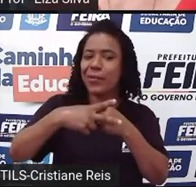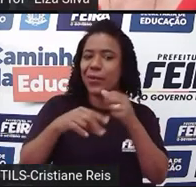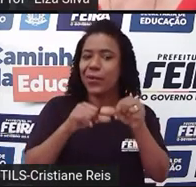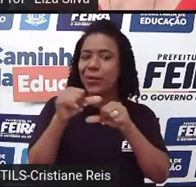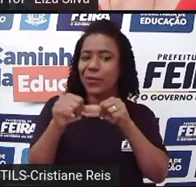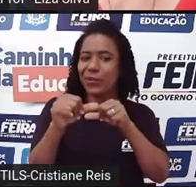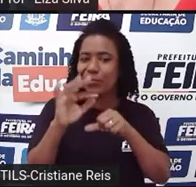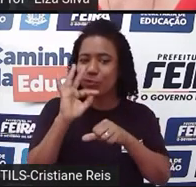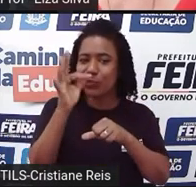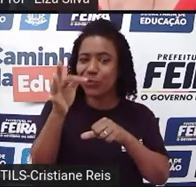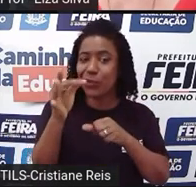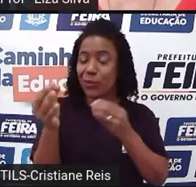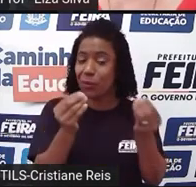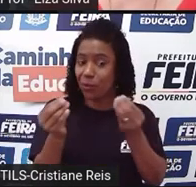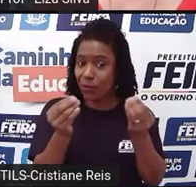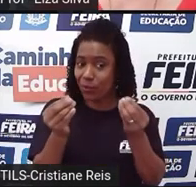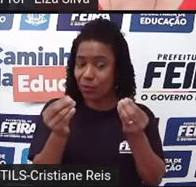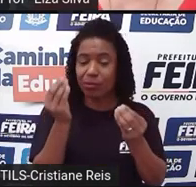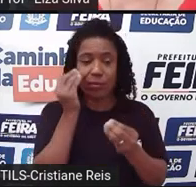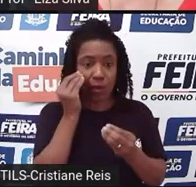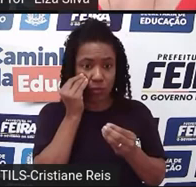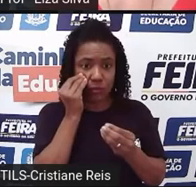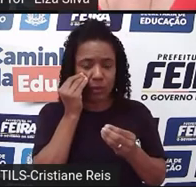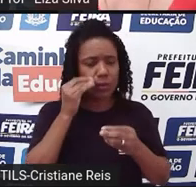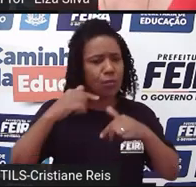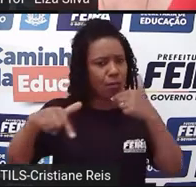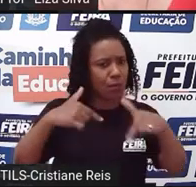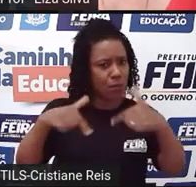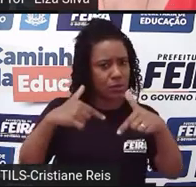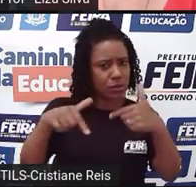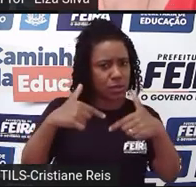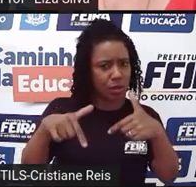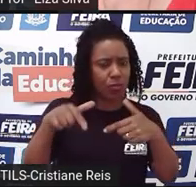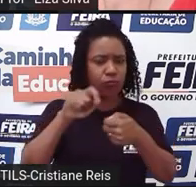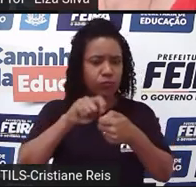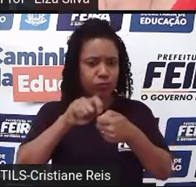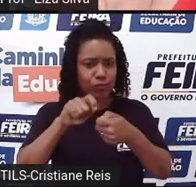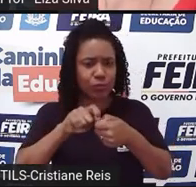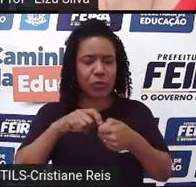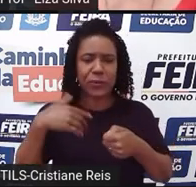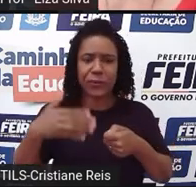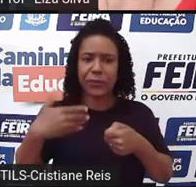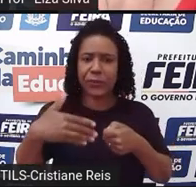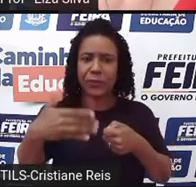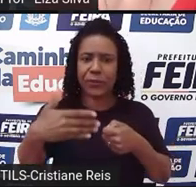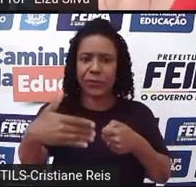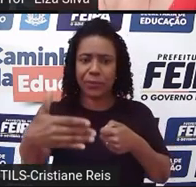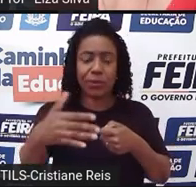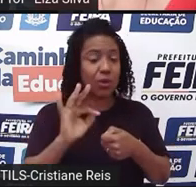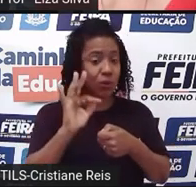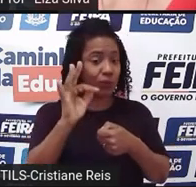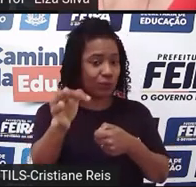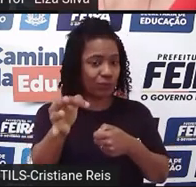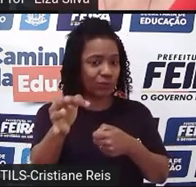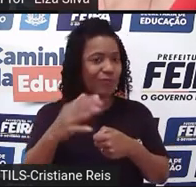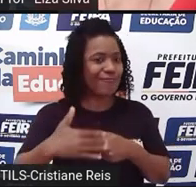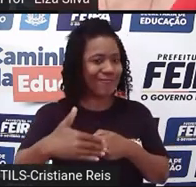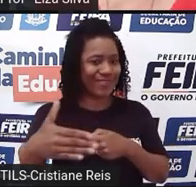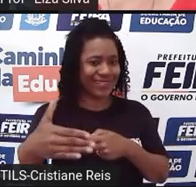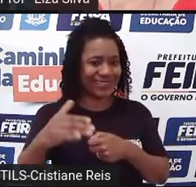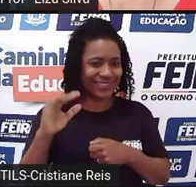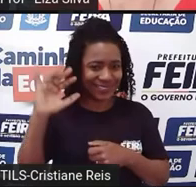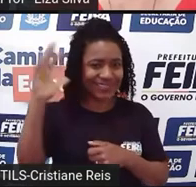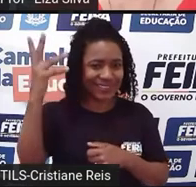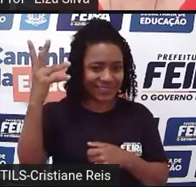enfatiza o aspecto contínuo de uma ação ou de um evento em algum momento do futuro. Então, vejam que eu trago aqui para